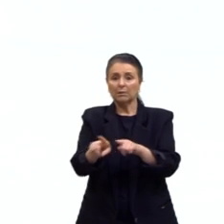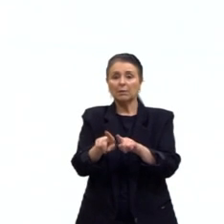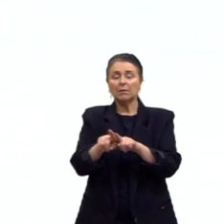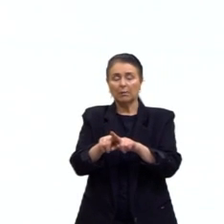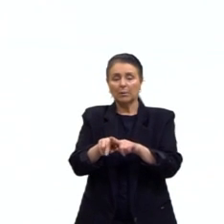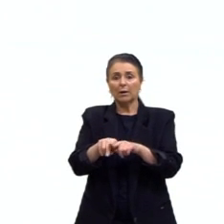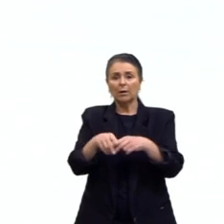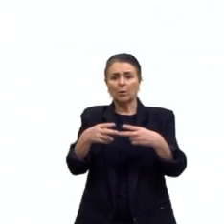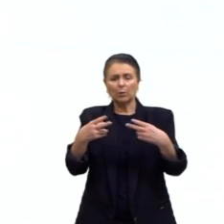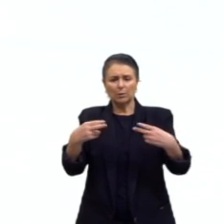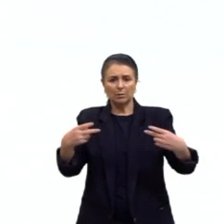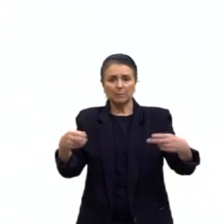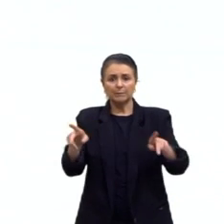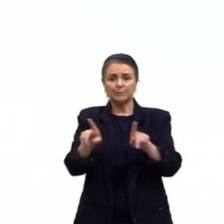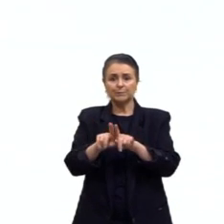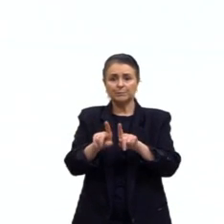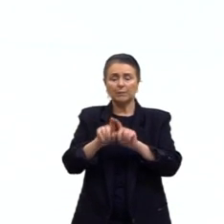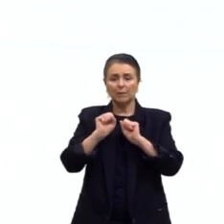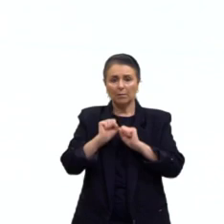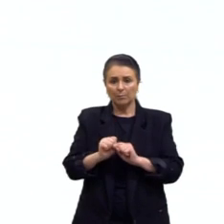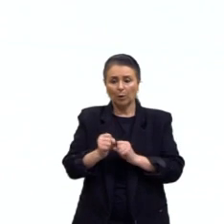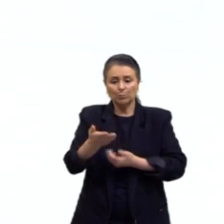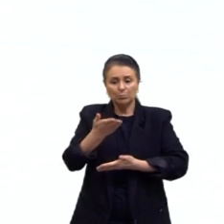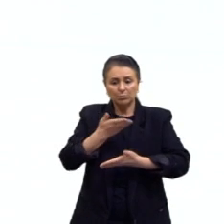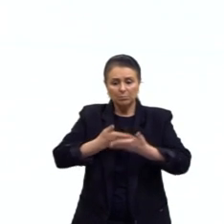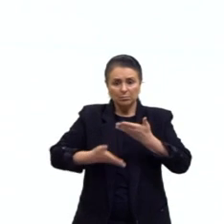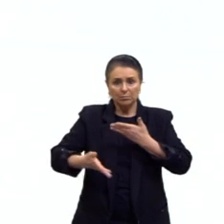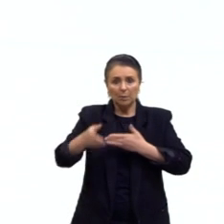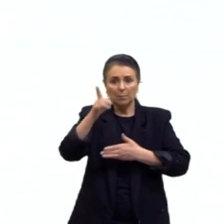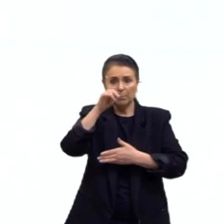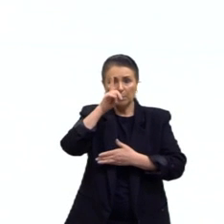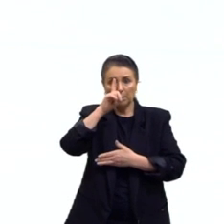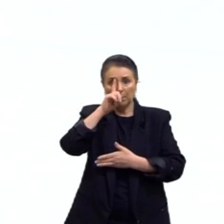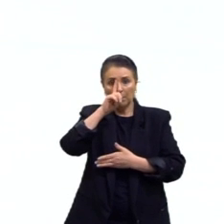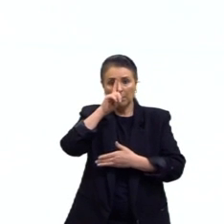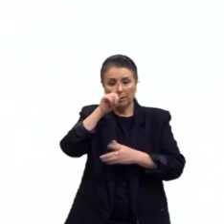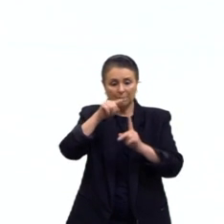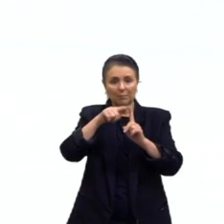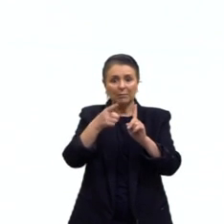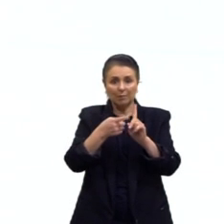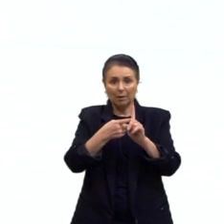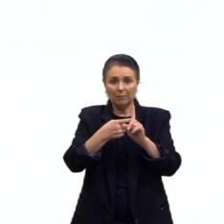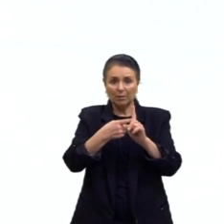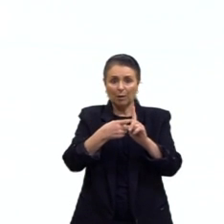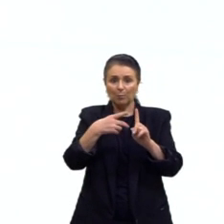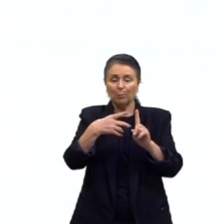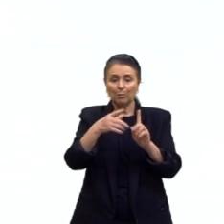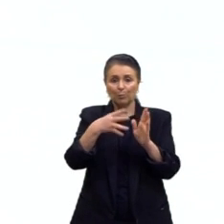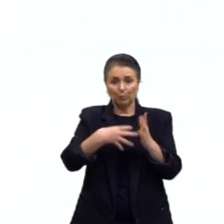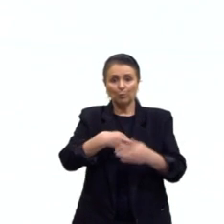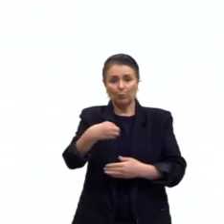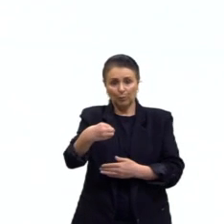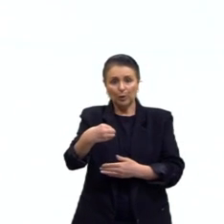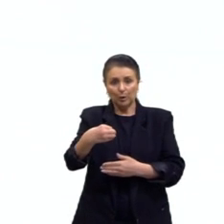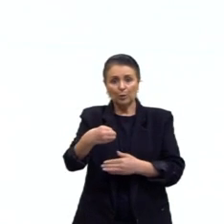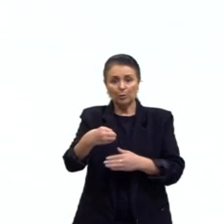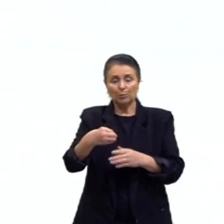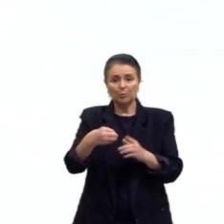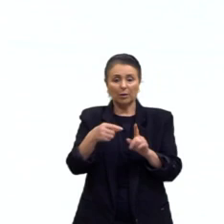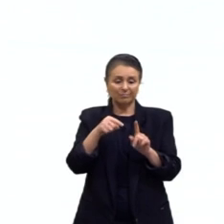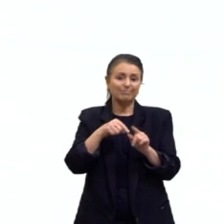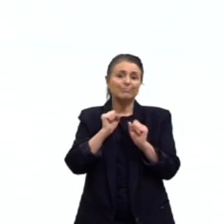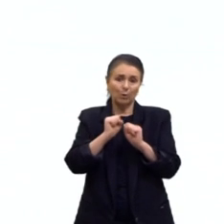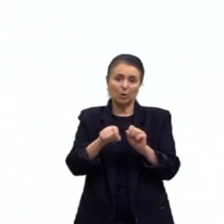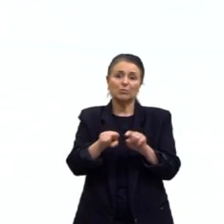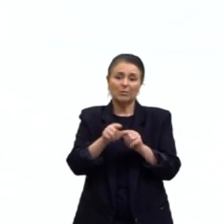doença, né? Também pode passar de mãe para filho, de mãe infectada, né? Pode passar para o filho durante a